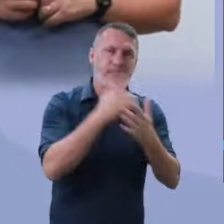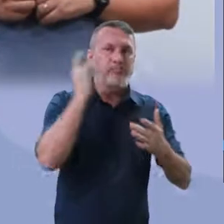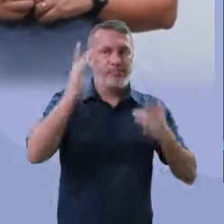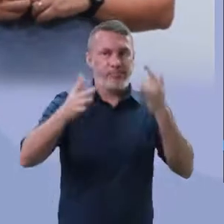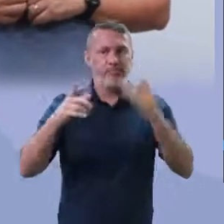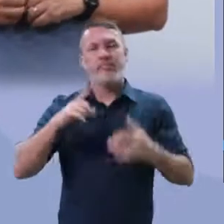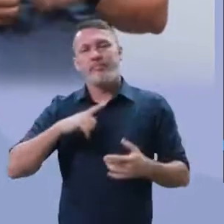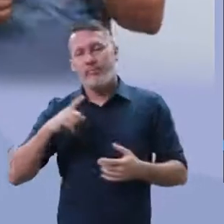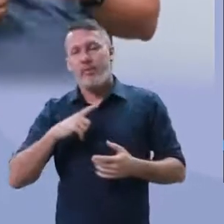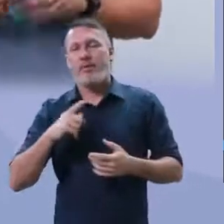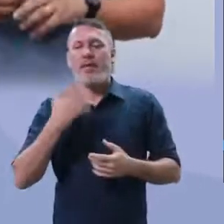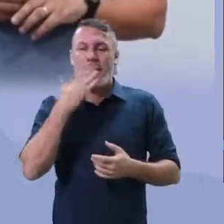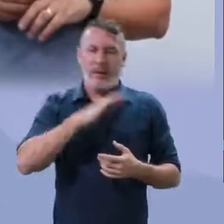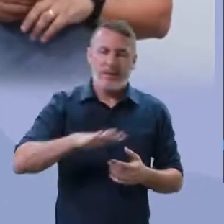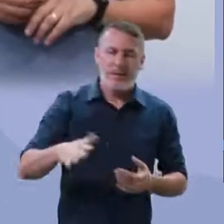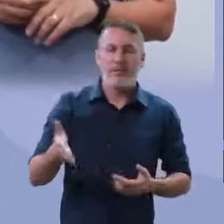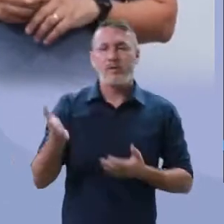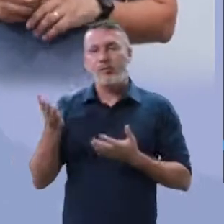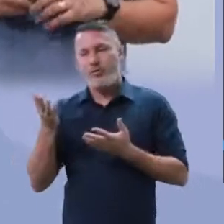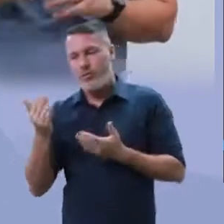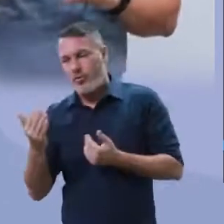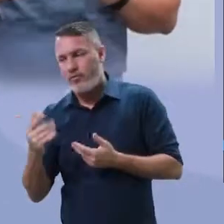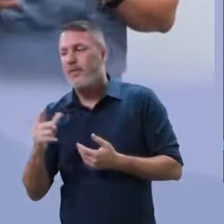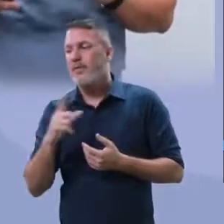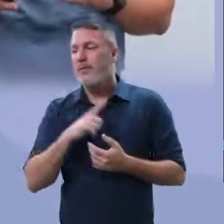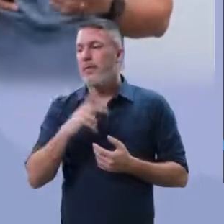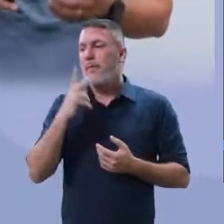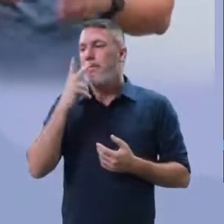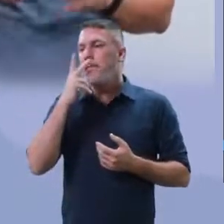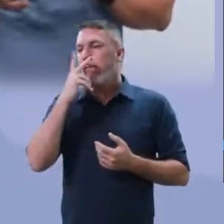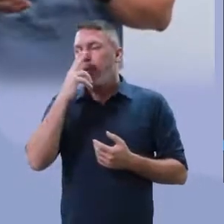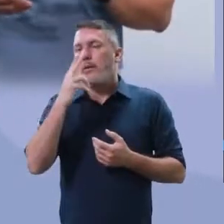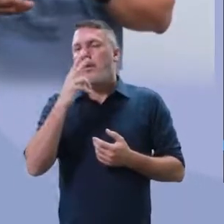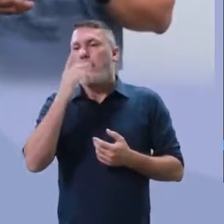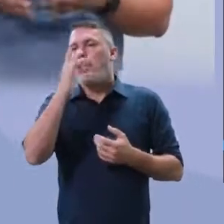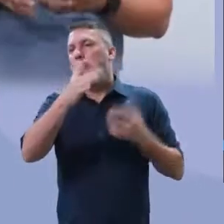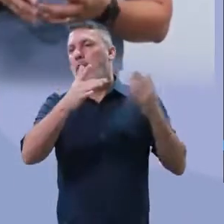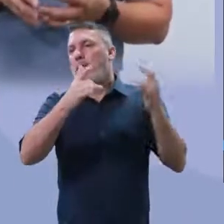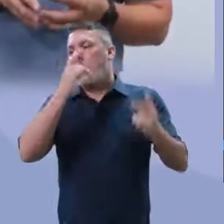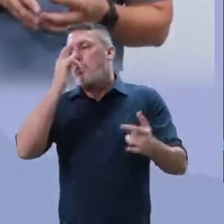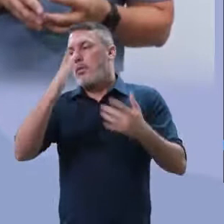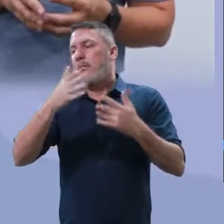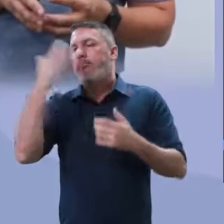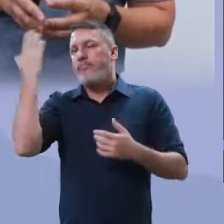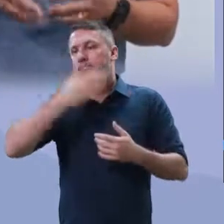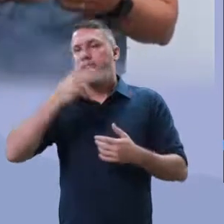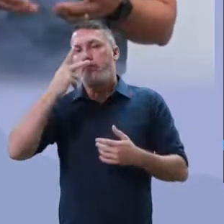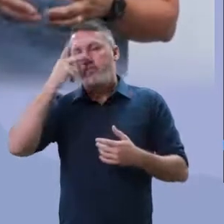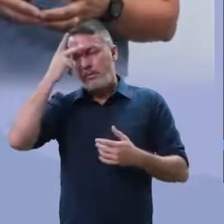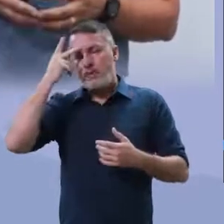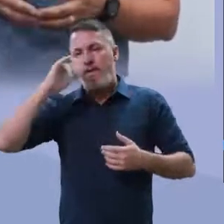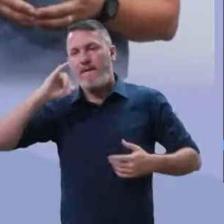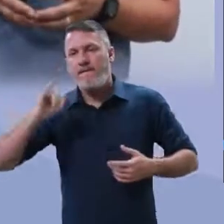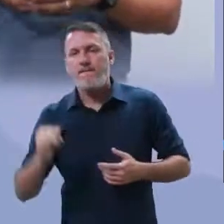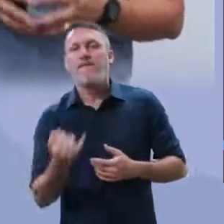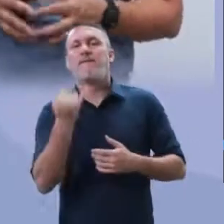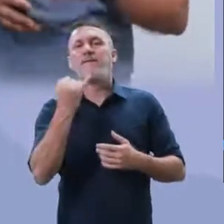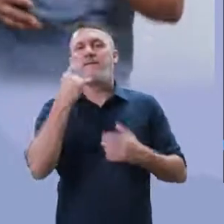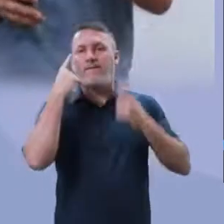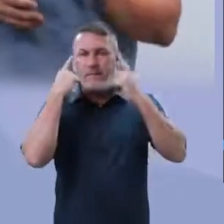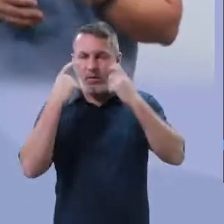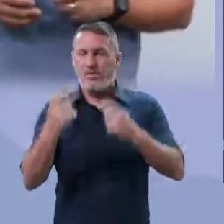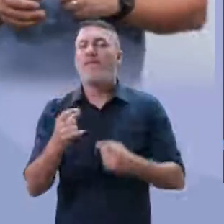crianças, adolescentes, e também os jovens, né, ficaram ali, sendo alvo desses criminosos.